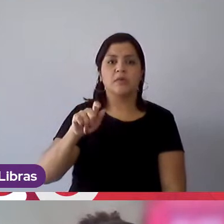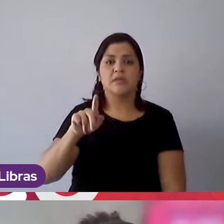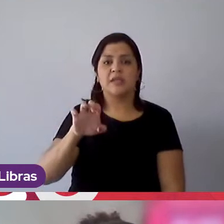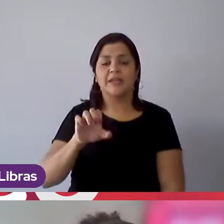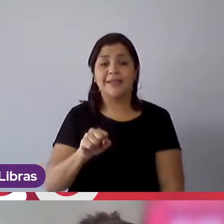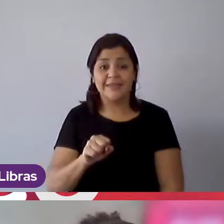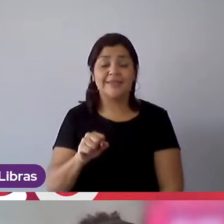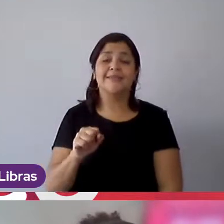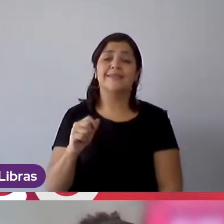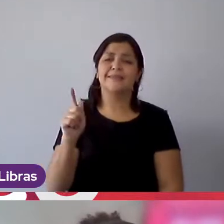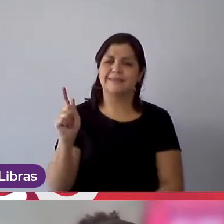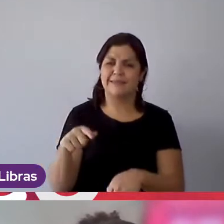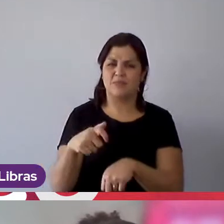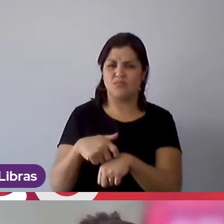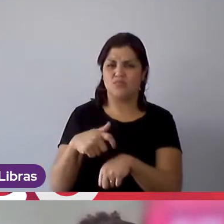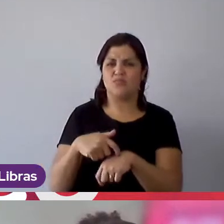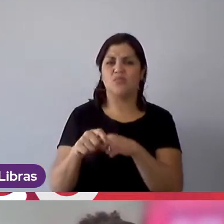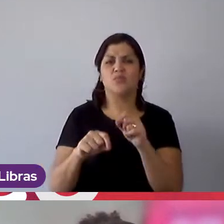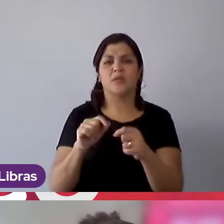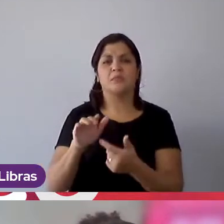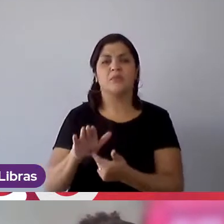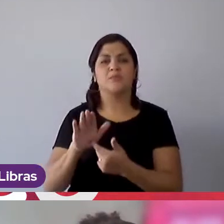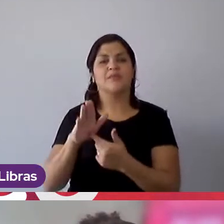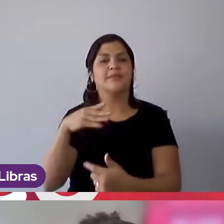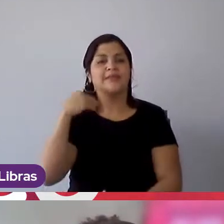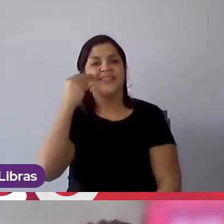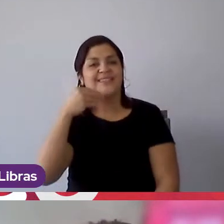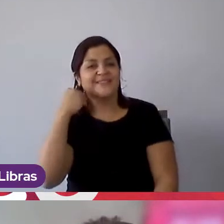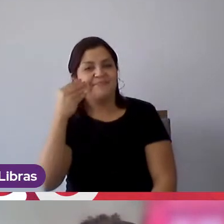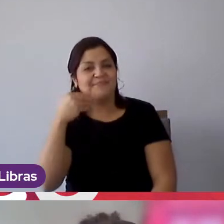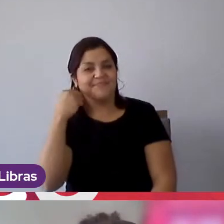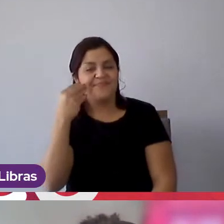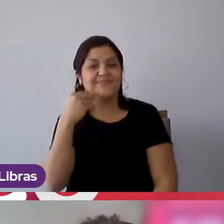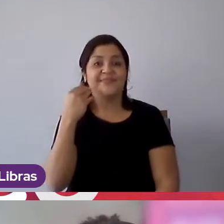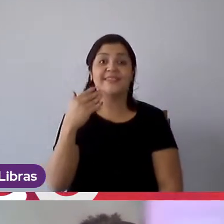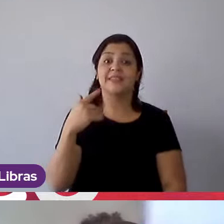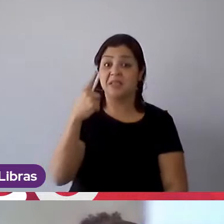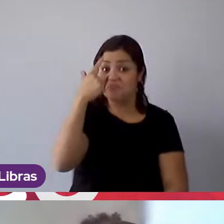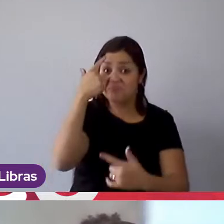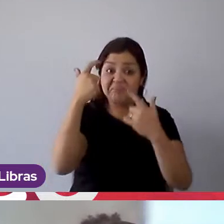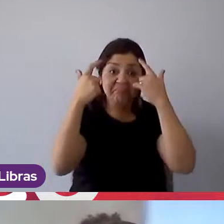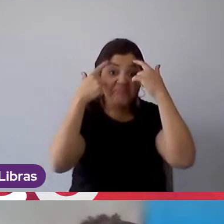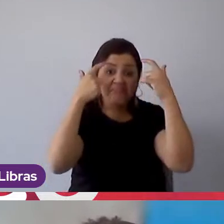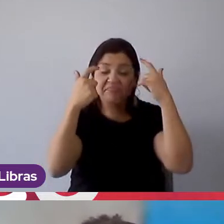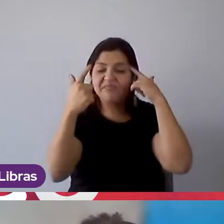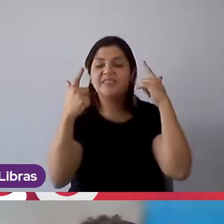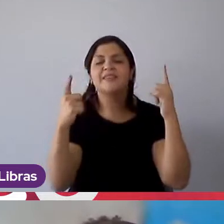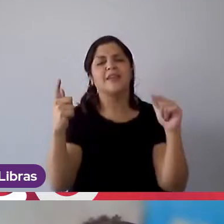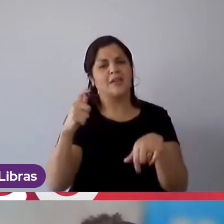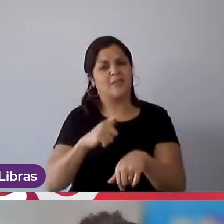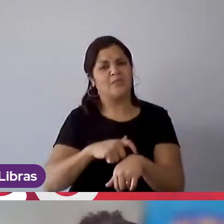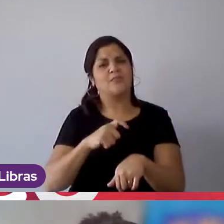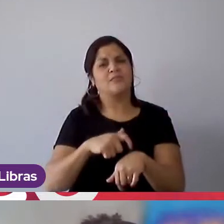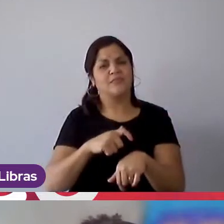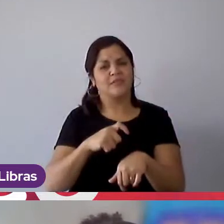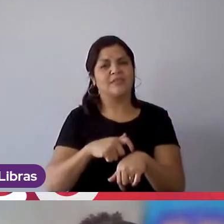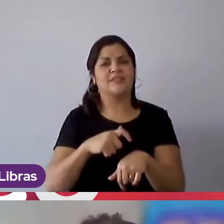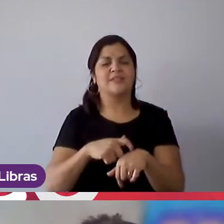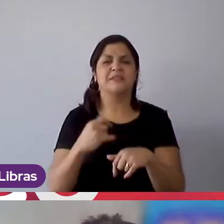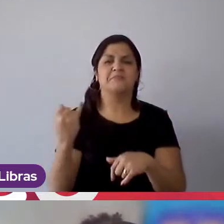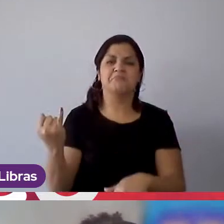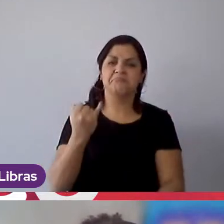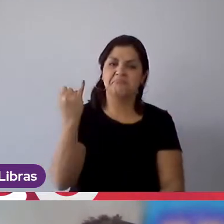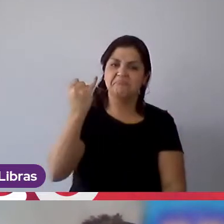você tem para mostrar a sua experiência, a sua criatividade, então, é momento que é muito